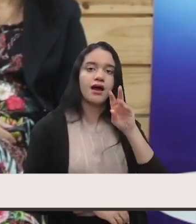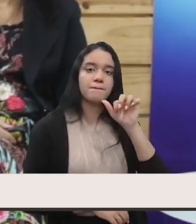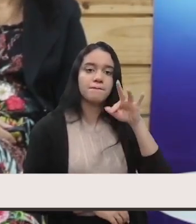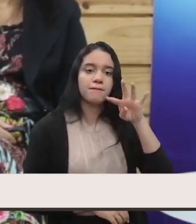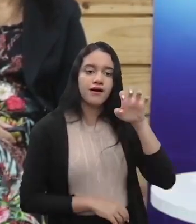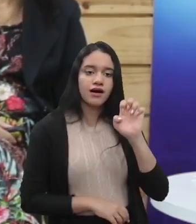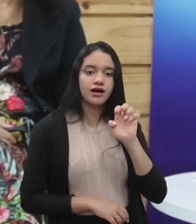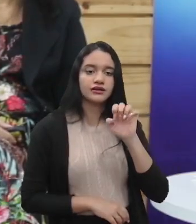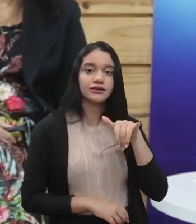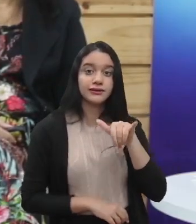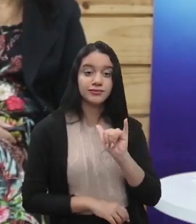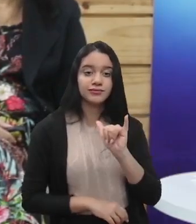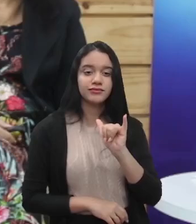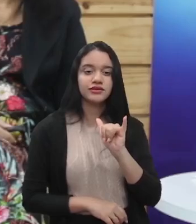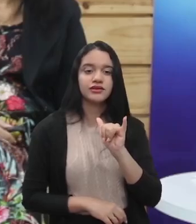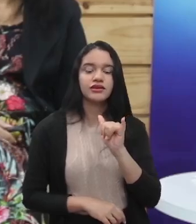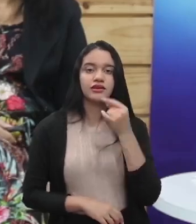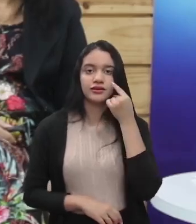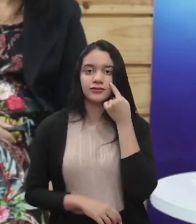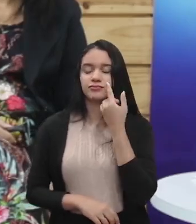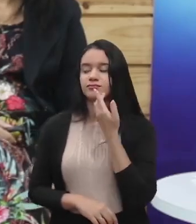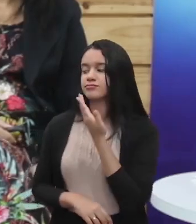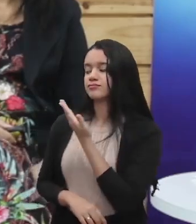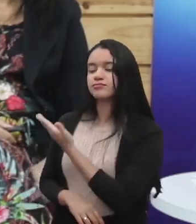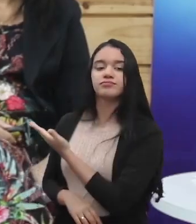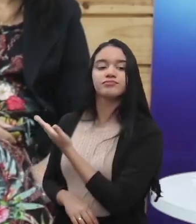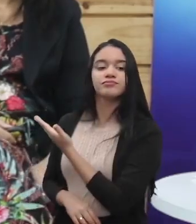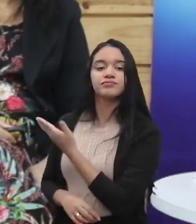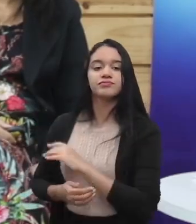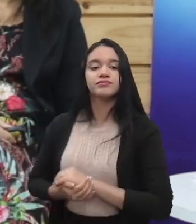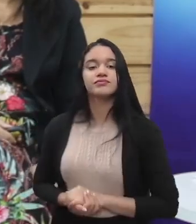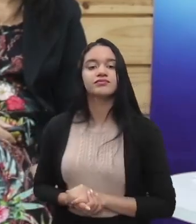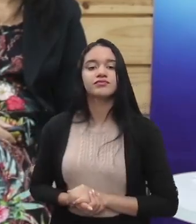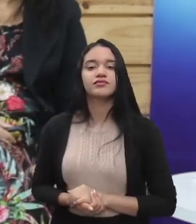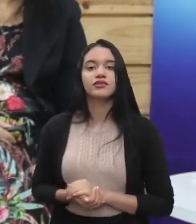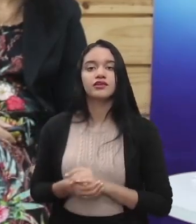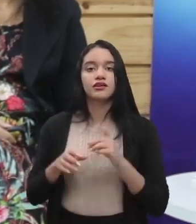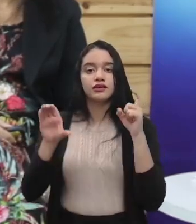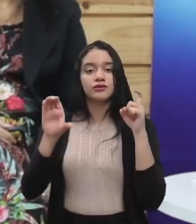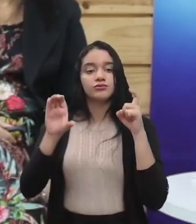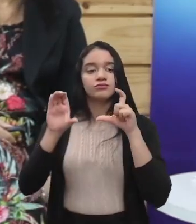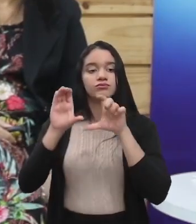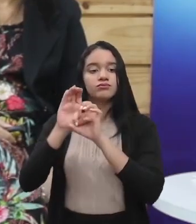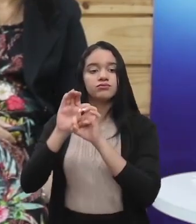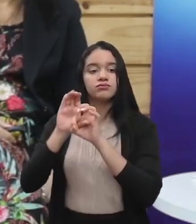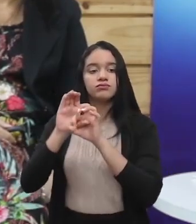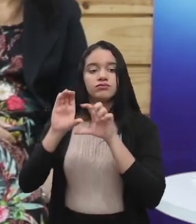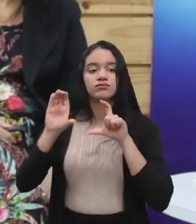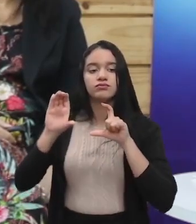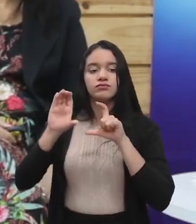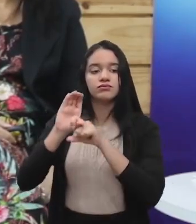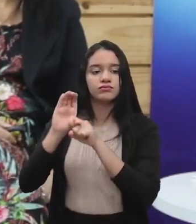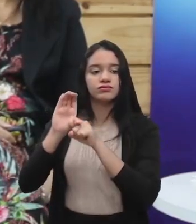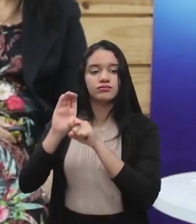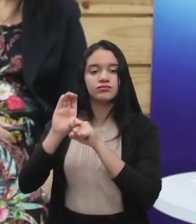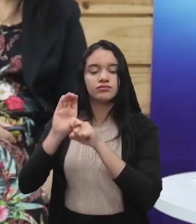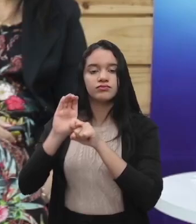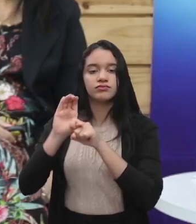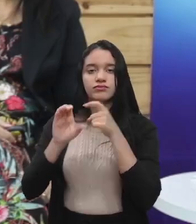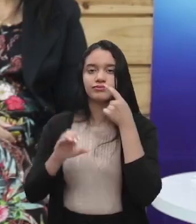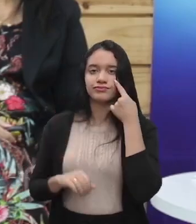a trava deve ser realizada nas costas, nesse ponto aqui,